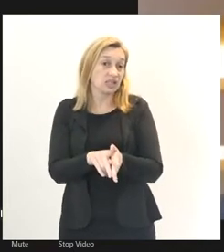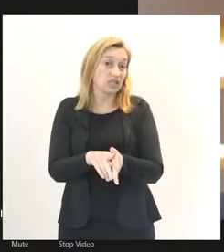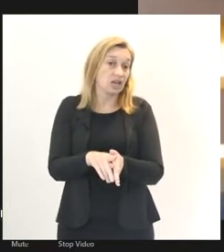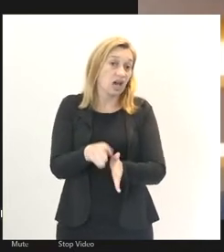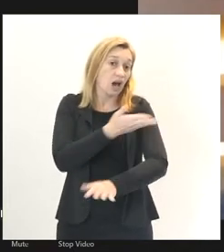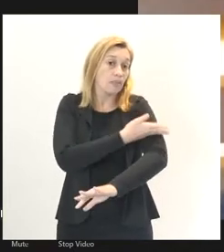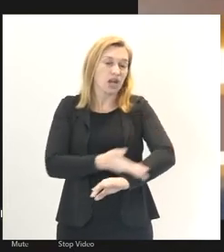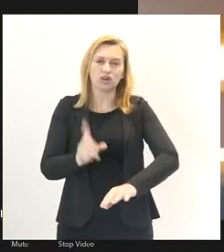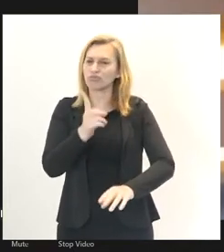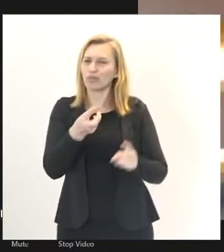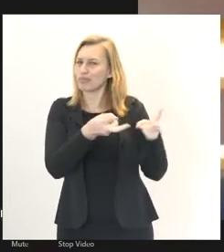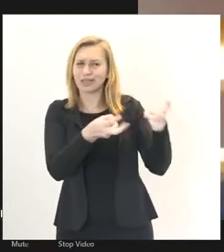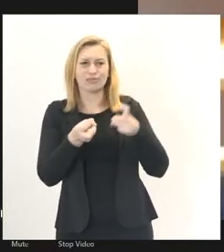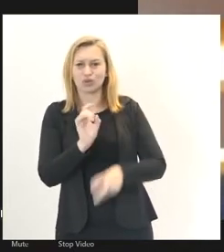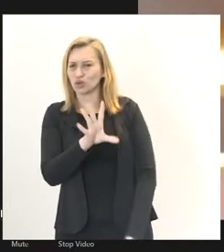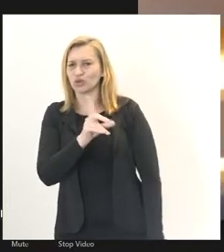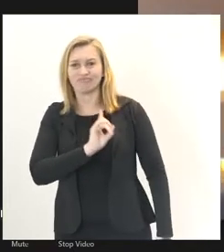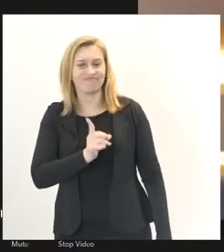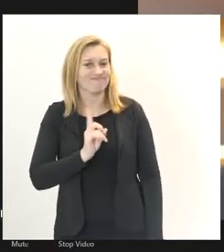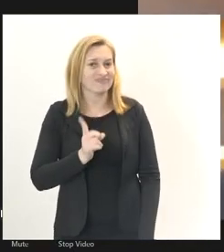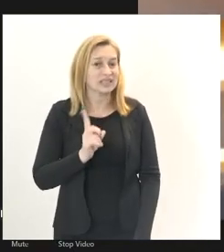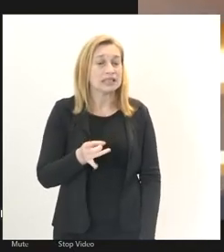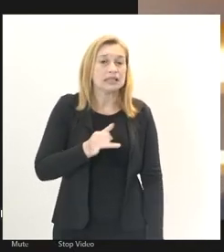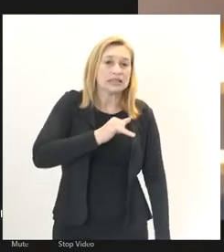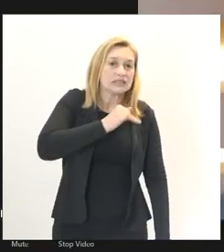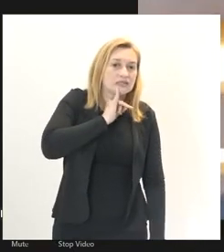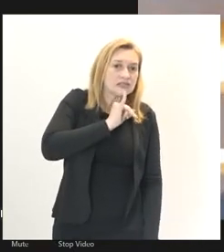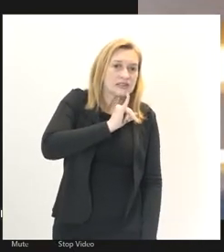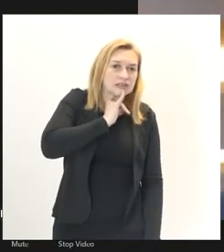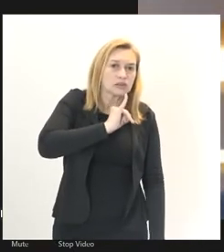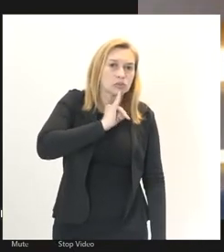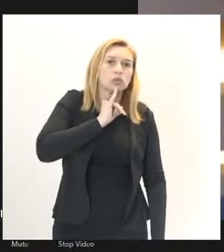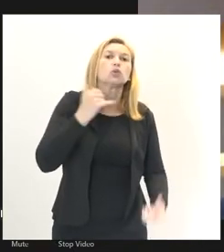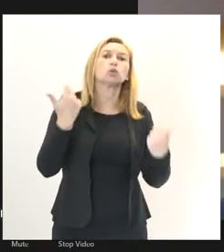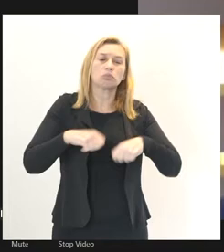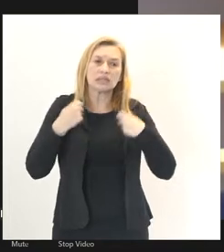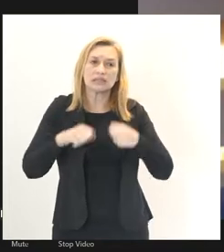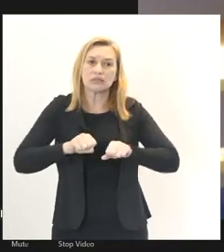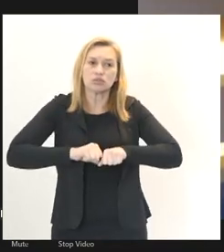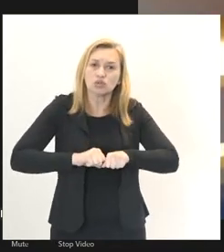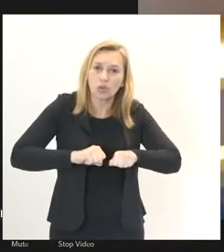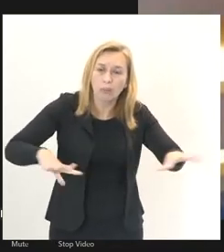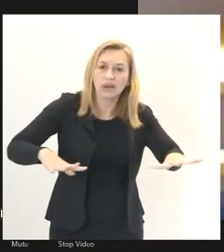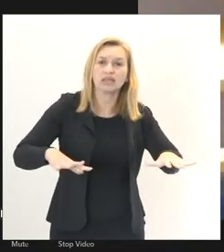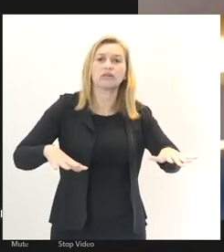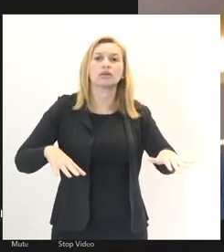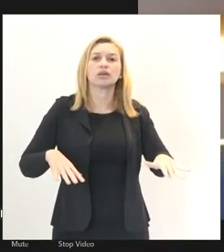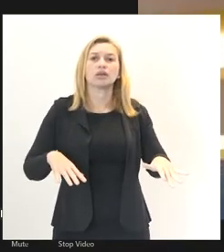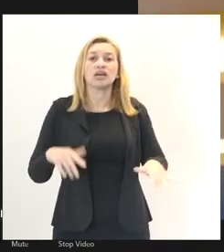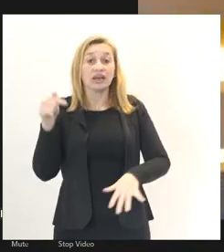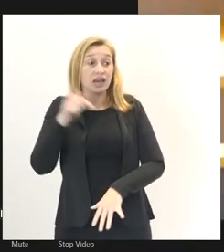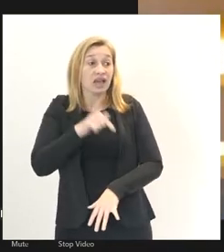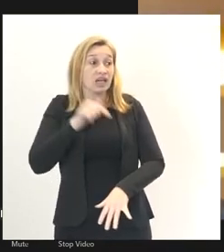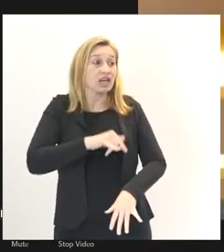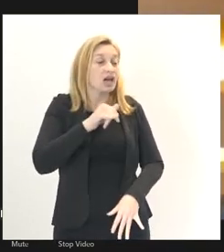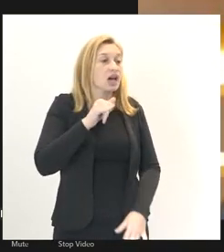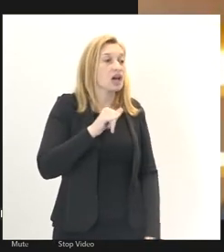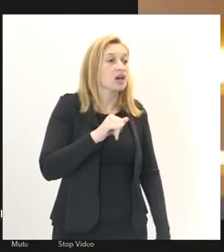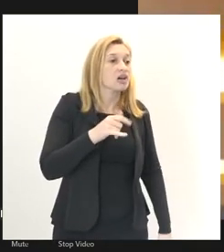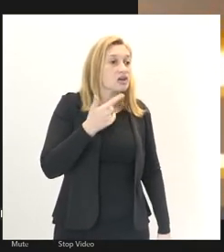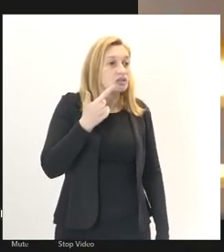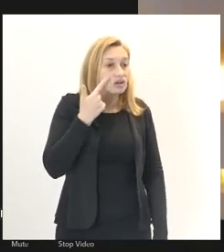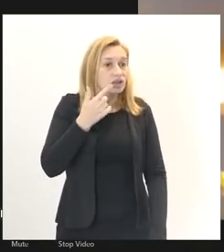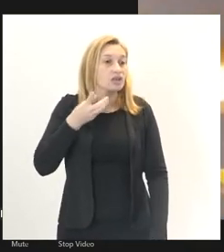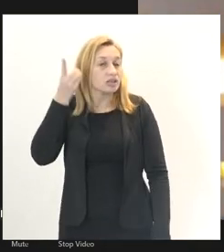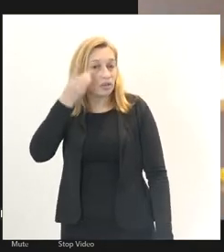percebe e, infelizmente, precisamos de uma pandemia e aqui aproveito para lamentar a morte